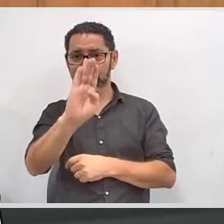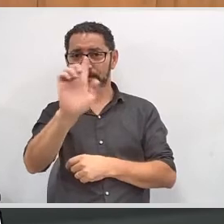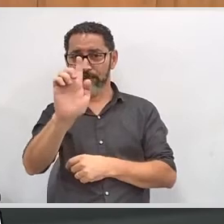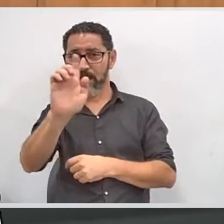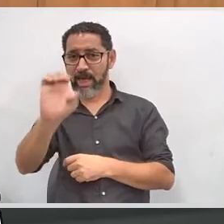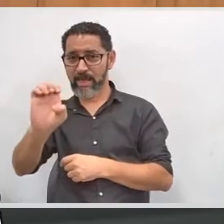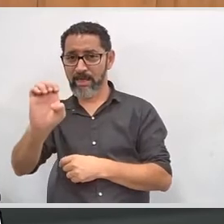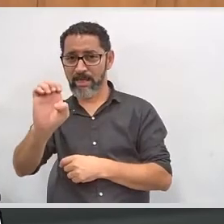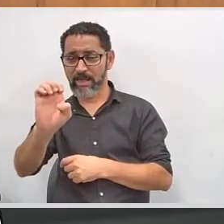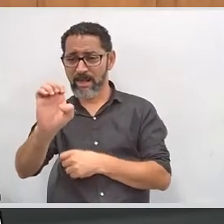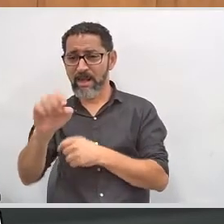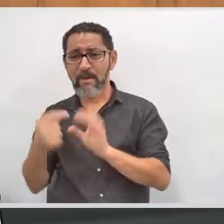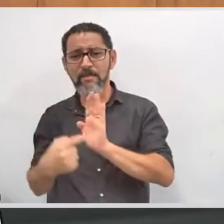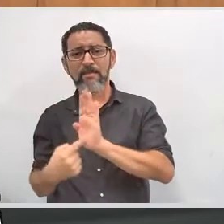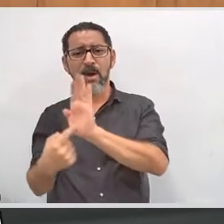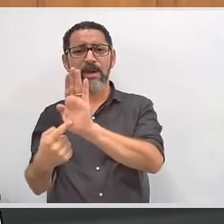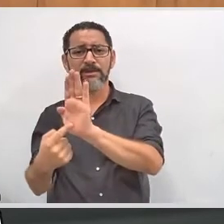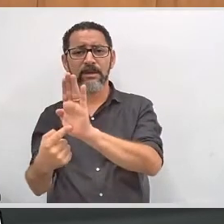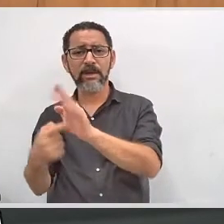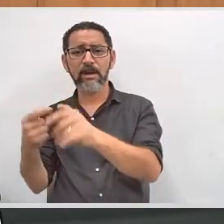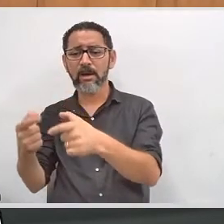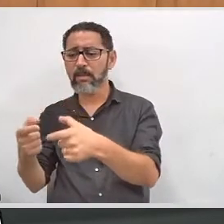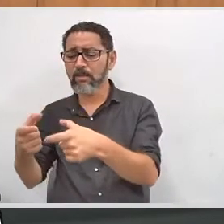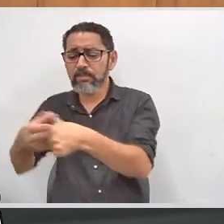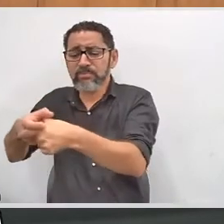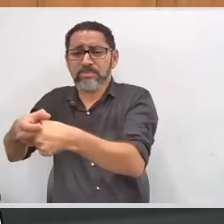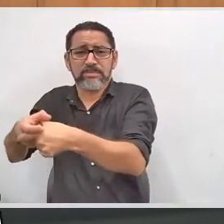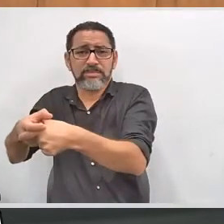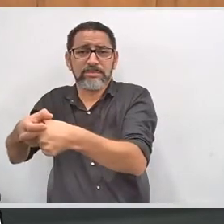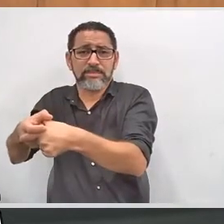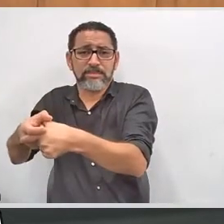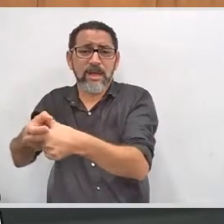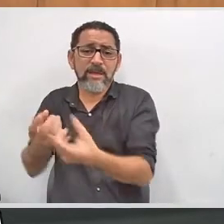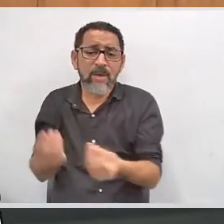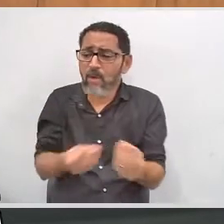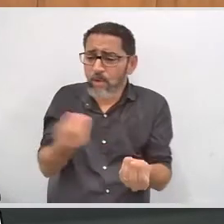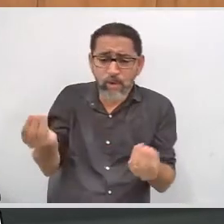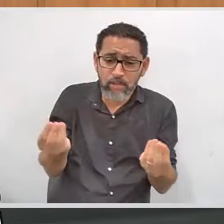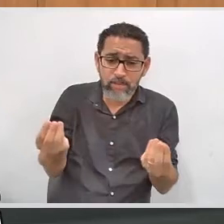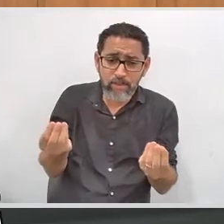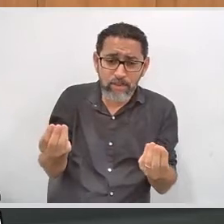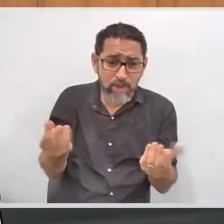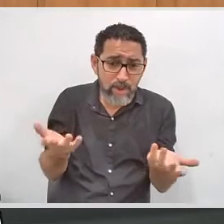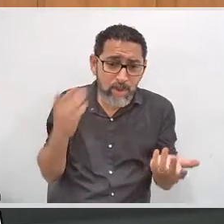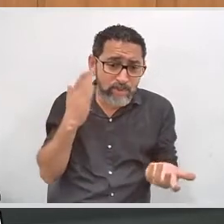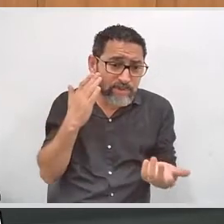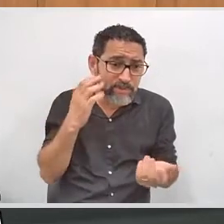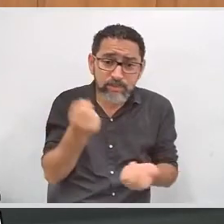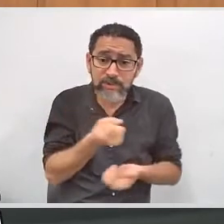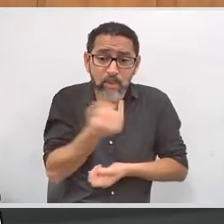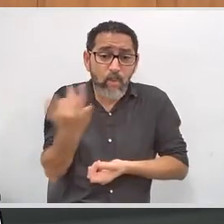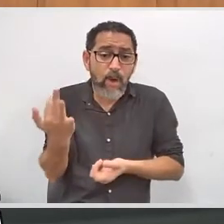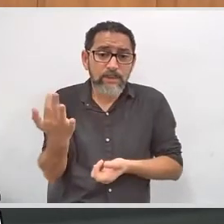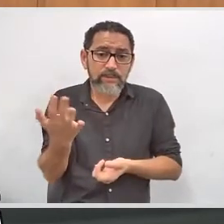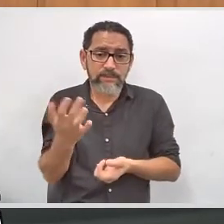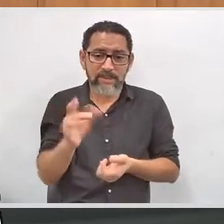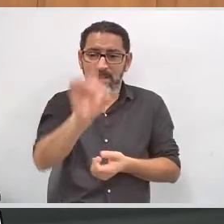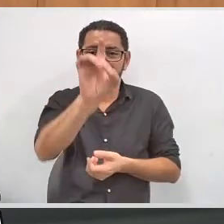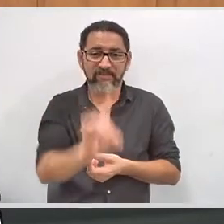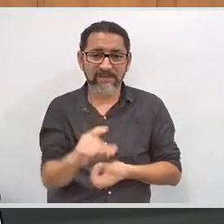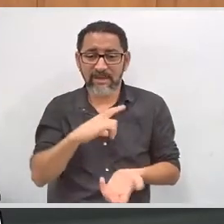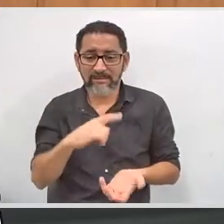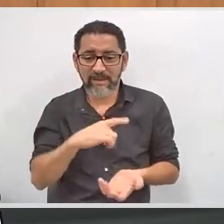que nossas sessões, elas atendem às nossas estatísticas. E é por isso que, às vezes, há essa diferença no total